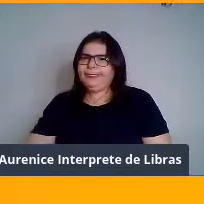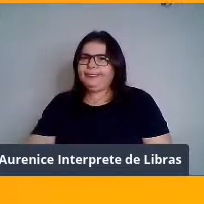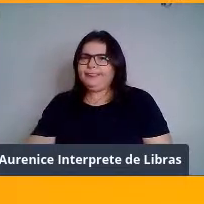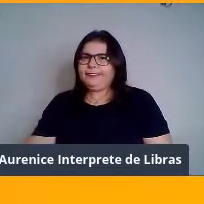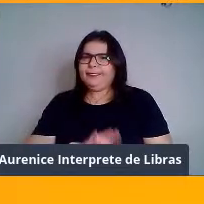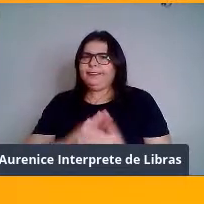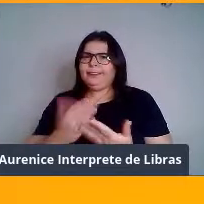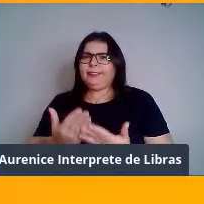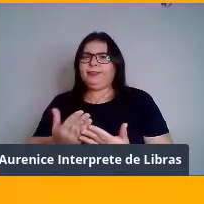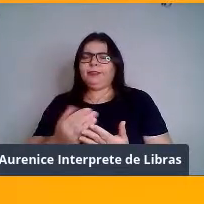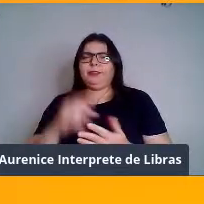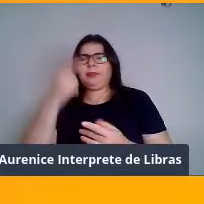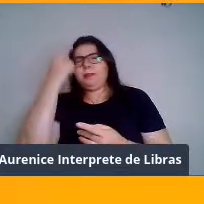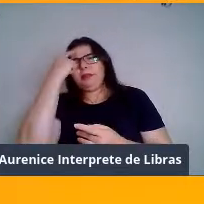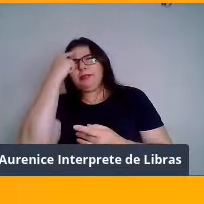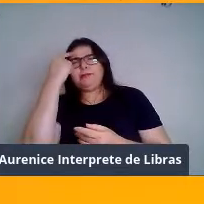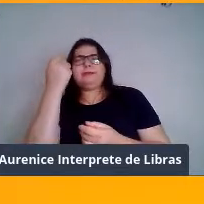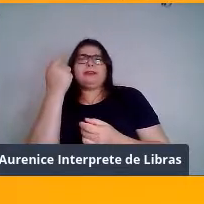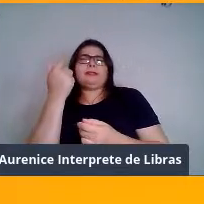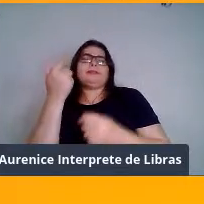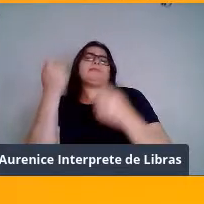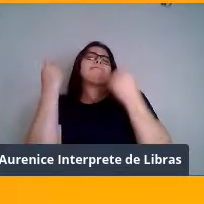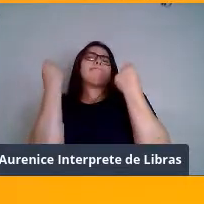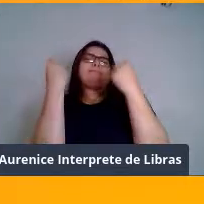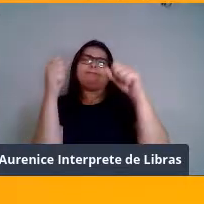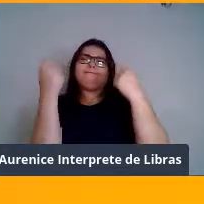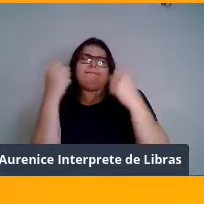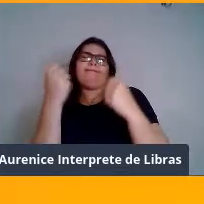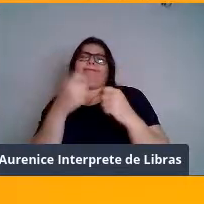não é para eles, certo? Mas não é bem assim.